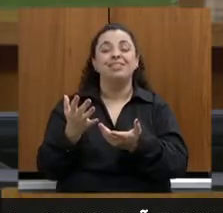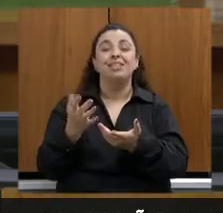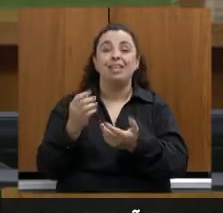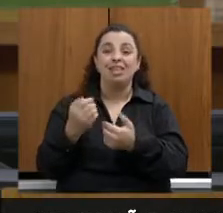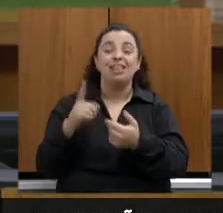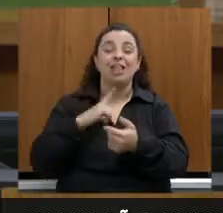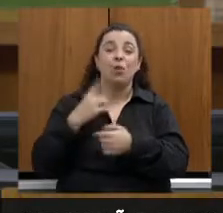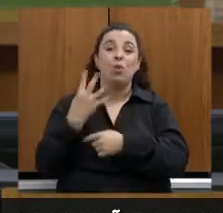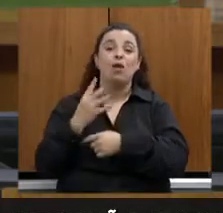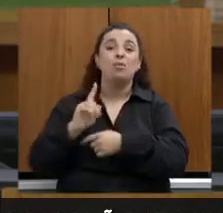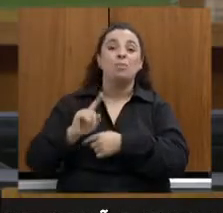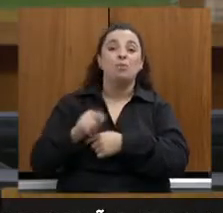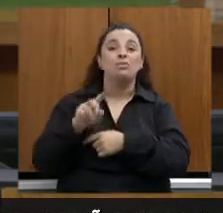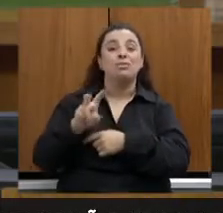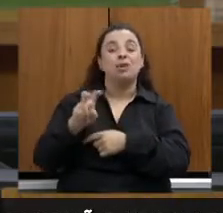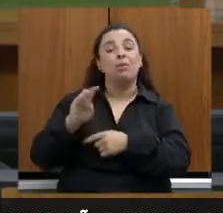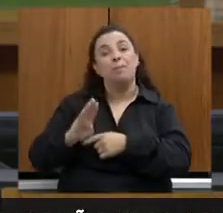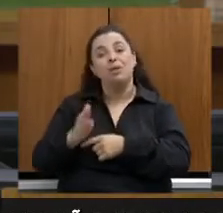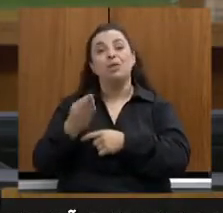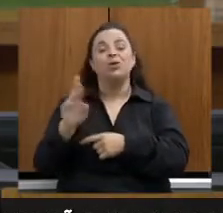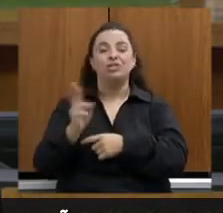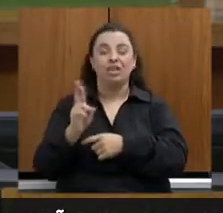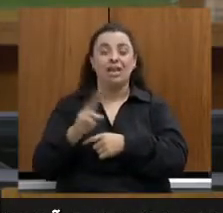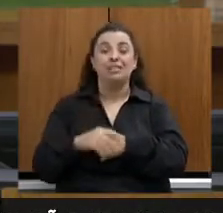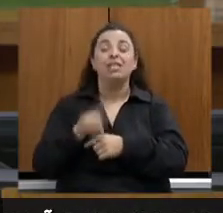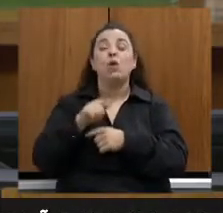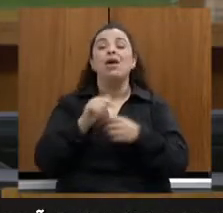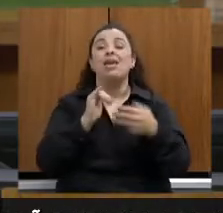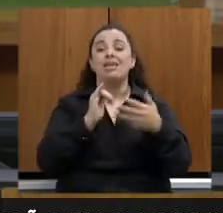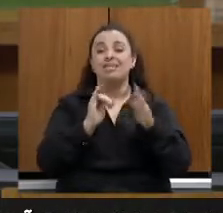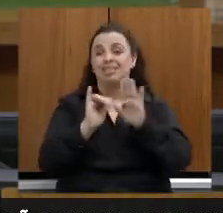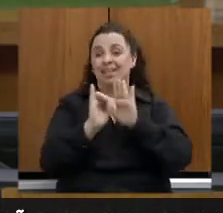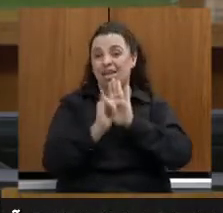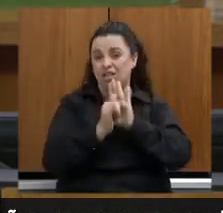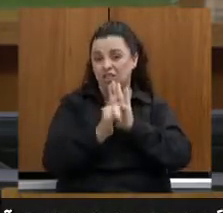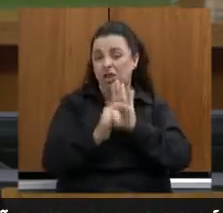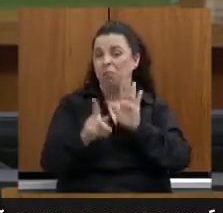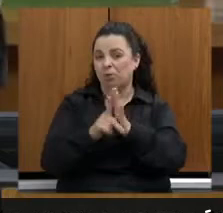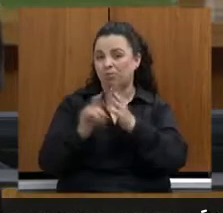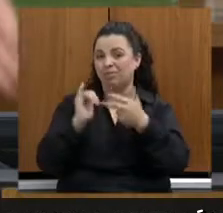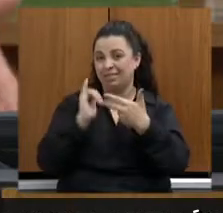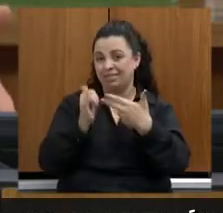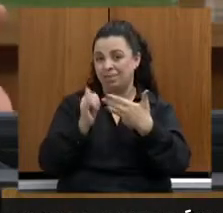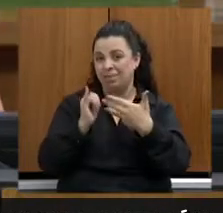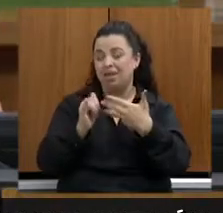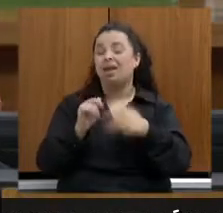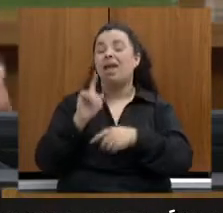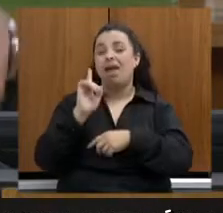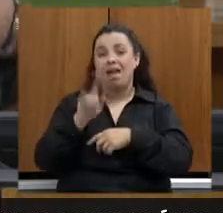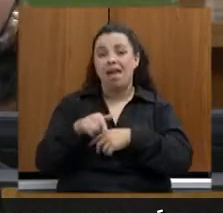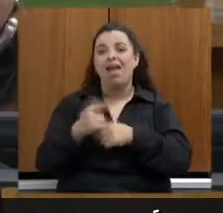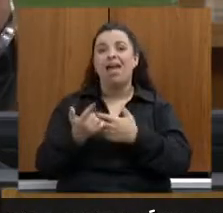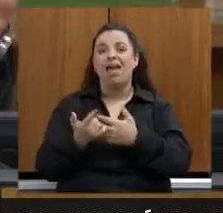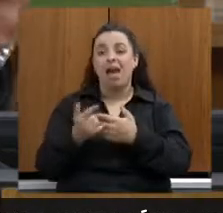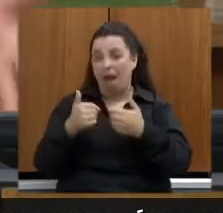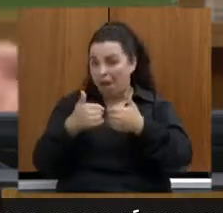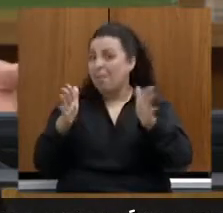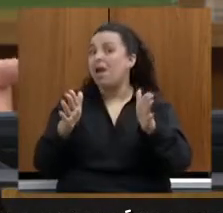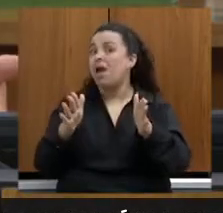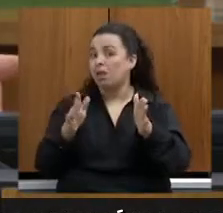Esse edital CEMIG ainda está aberto, 10 milhões, que são patrocínios para os 120 milhões que nós temos